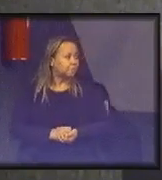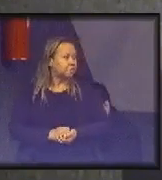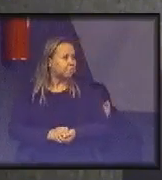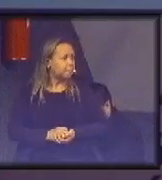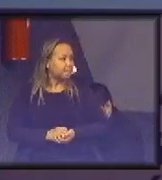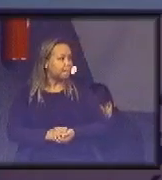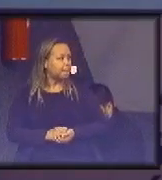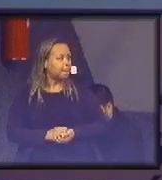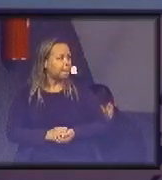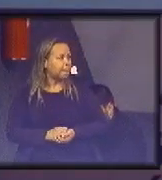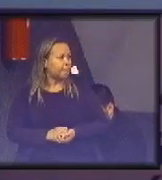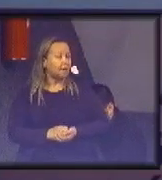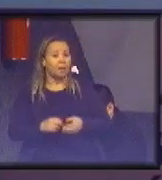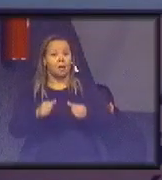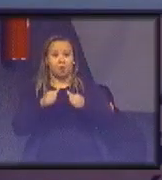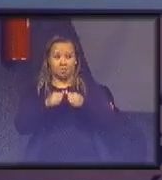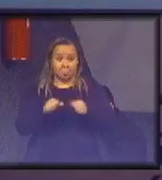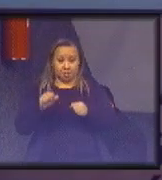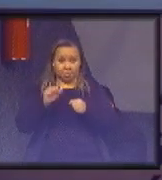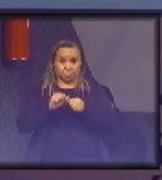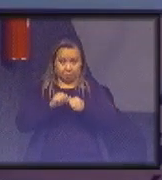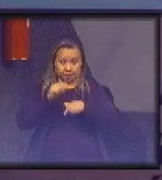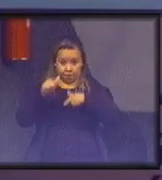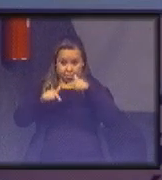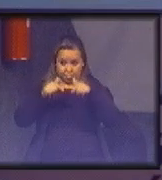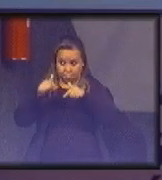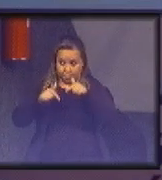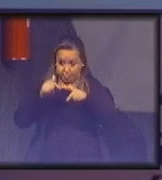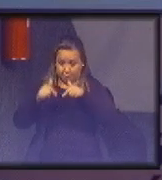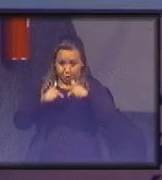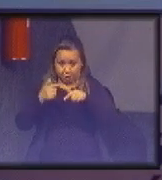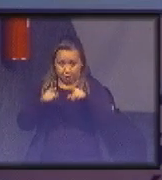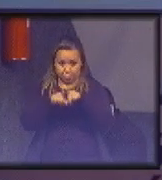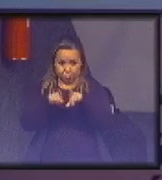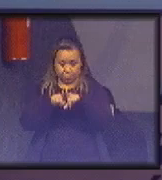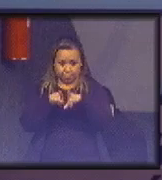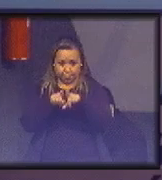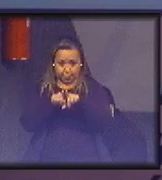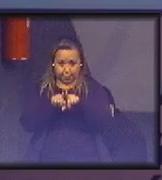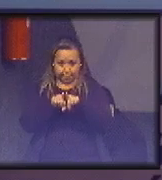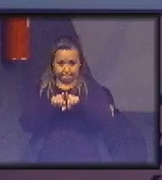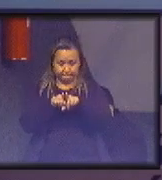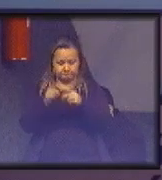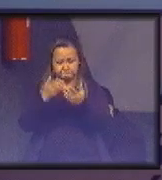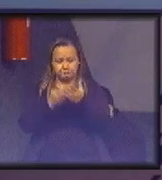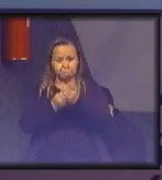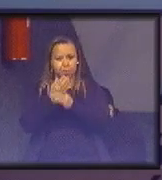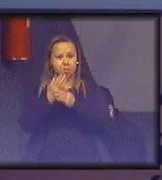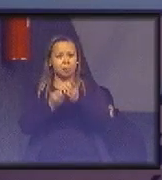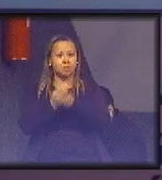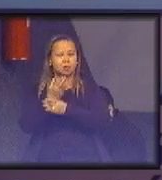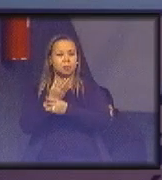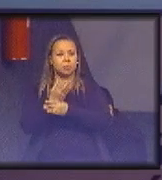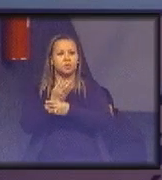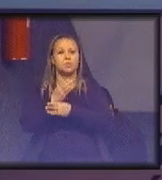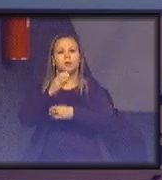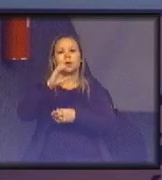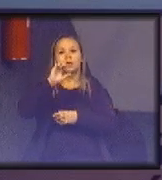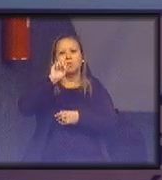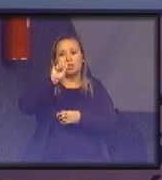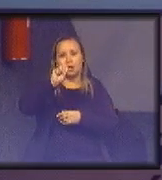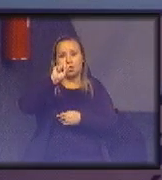Também está sendo feito um trabalho, até por iniciativa também do STJ, do grupo de